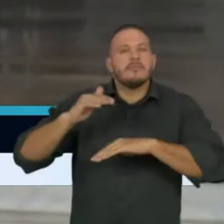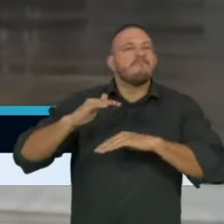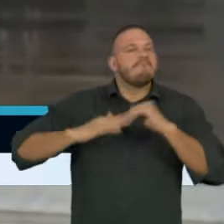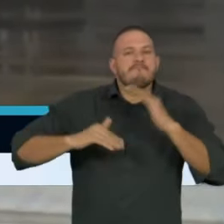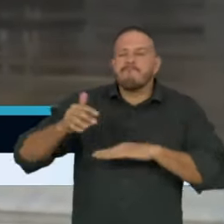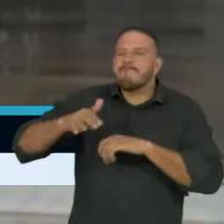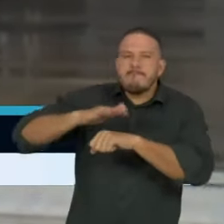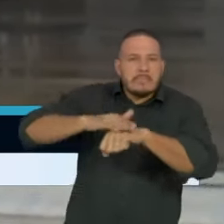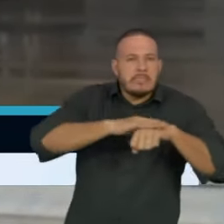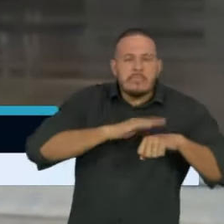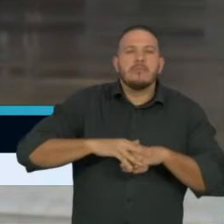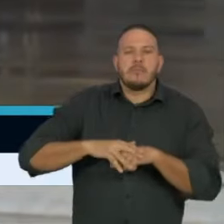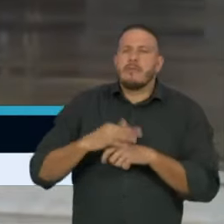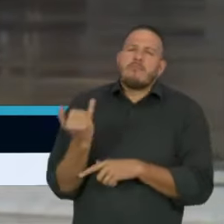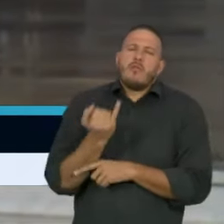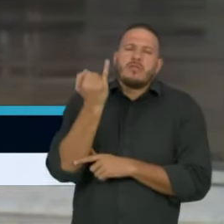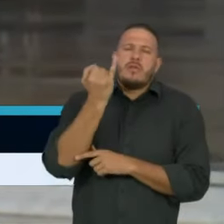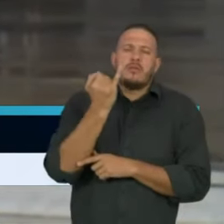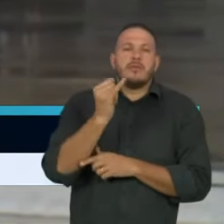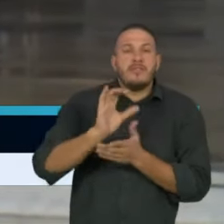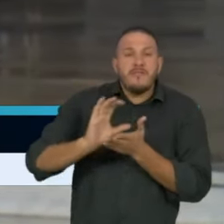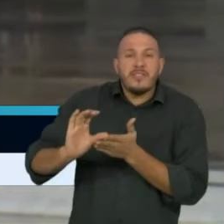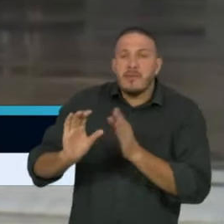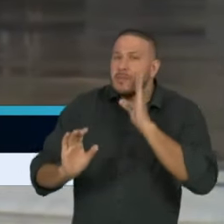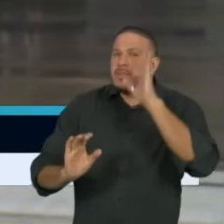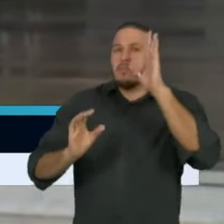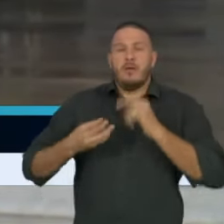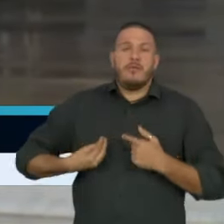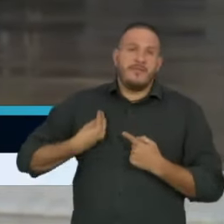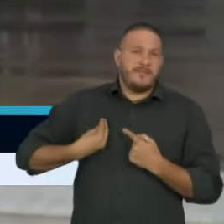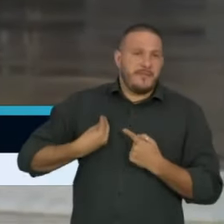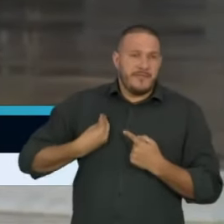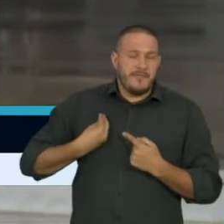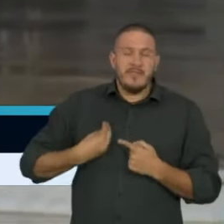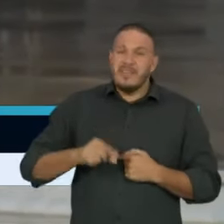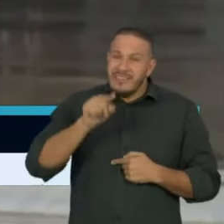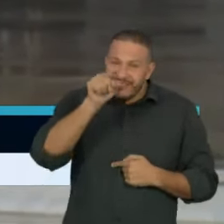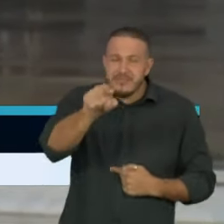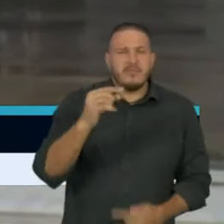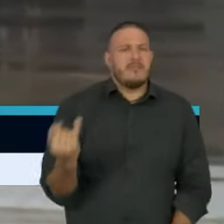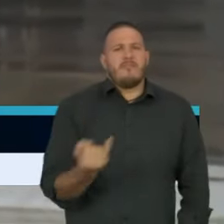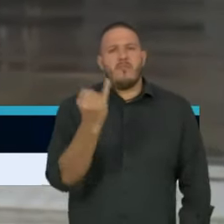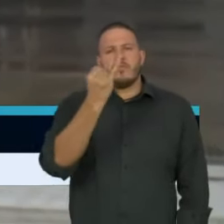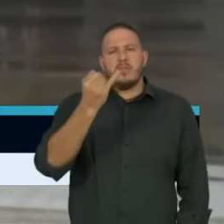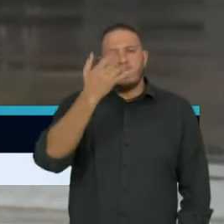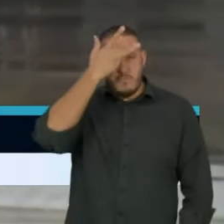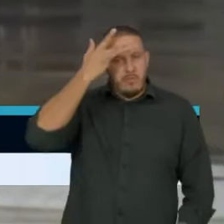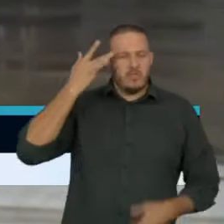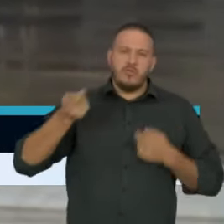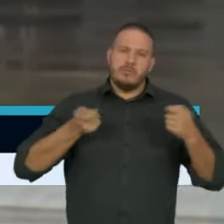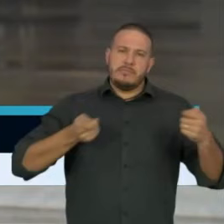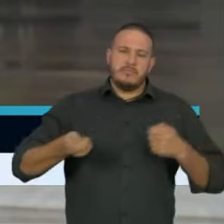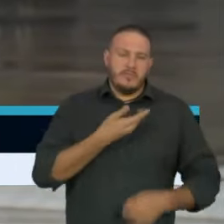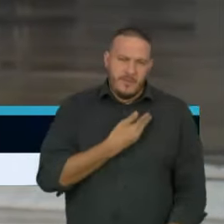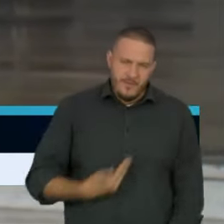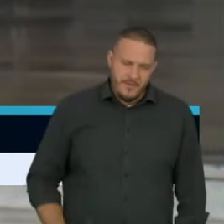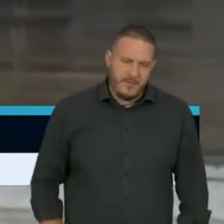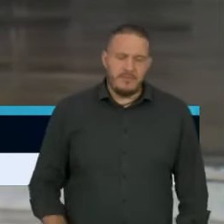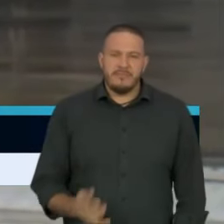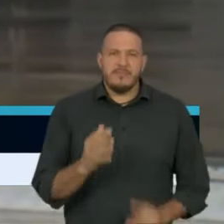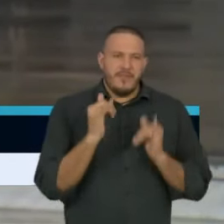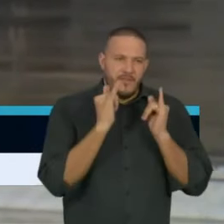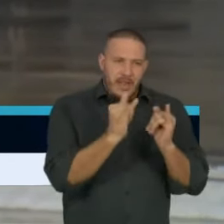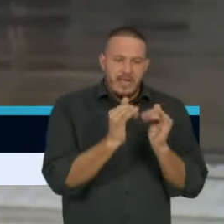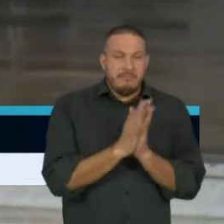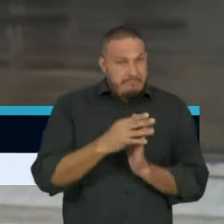esse investimento, porque não há a menor dúvida de que é isso que importa para um governante. Então, dizer que a Prefeitura de São